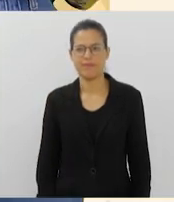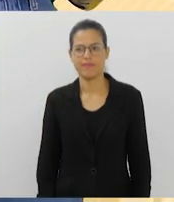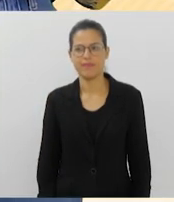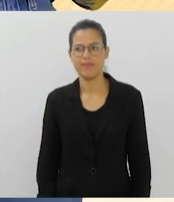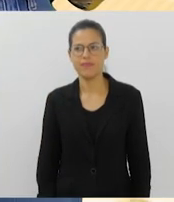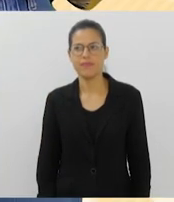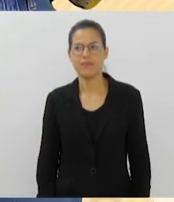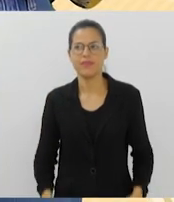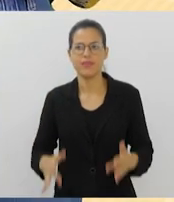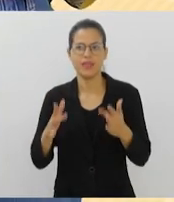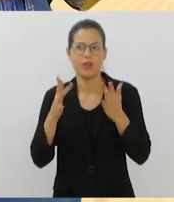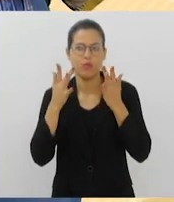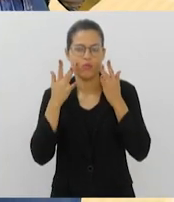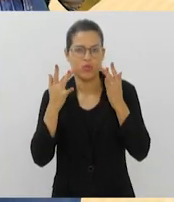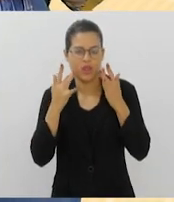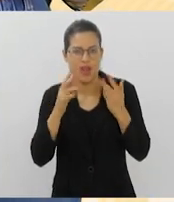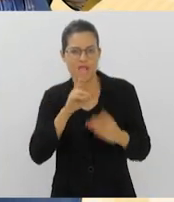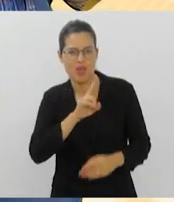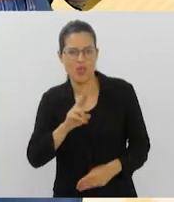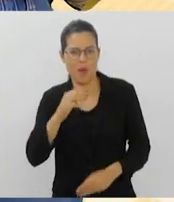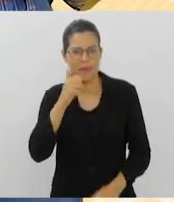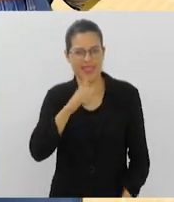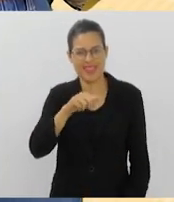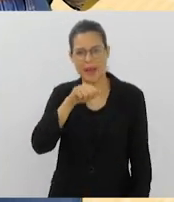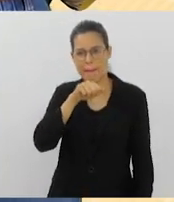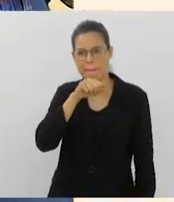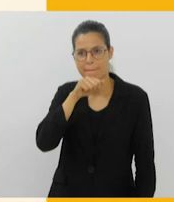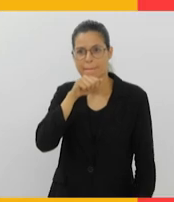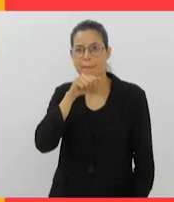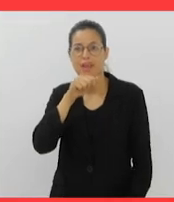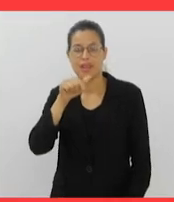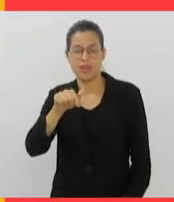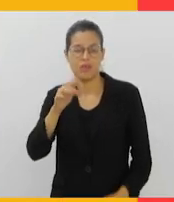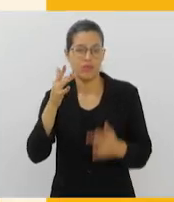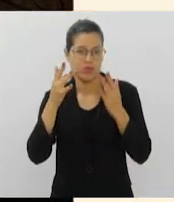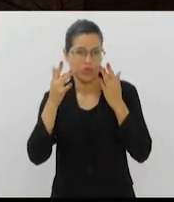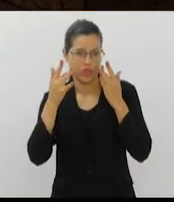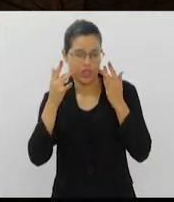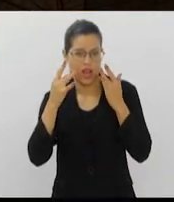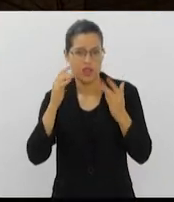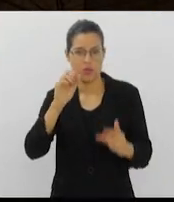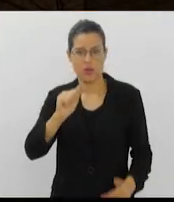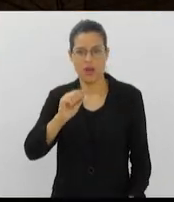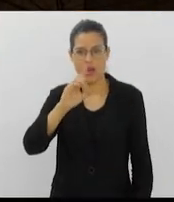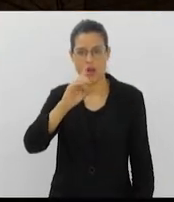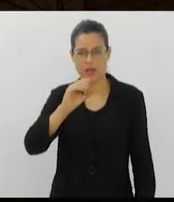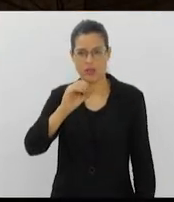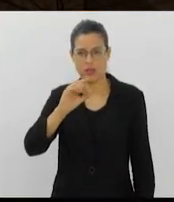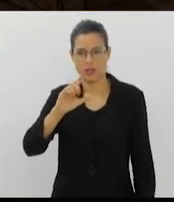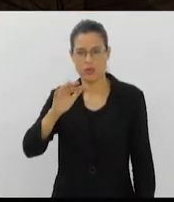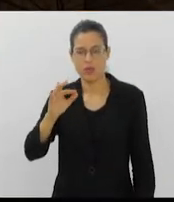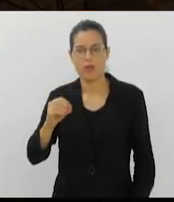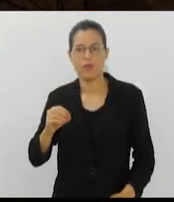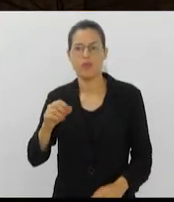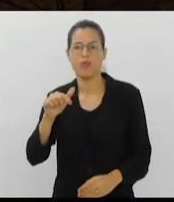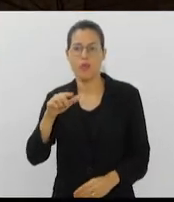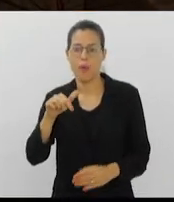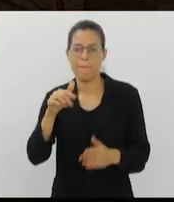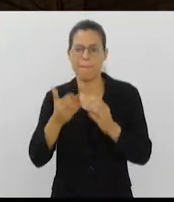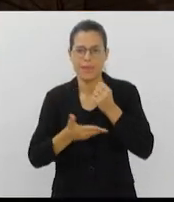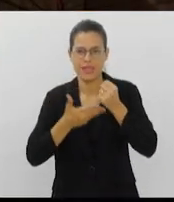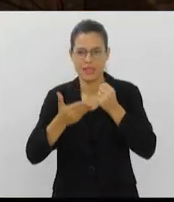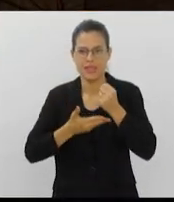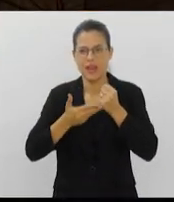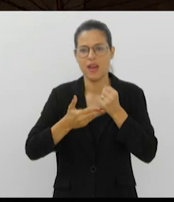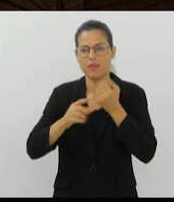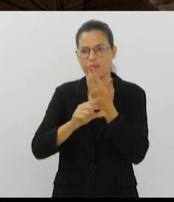O espetáculo Em Nome da Mãe está em cartaz no Teatro Adolfo Bloch. Baseada na obra homônima do autor italiano Henri